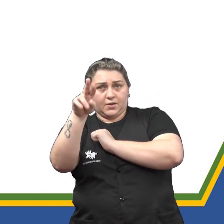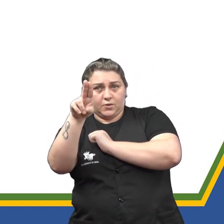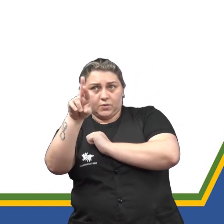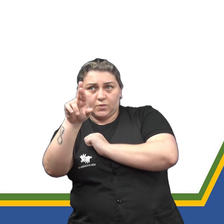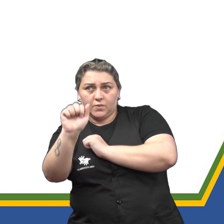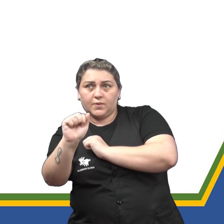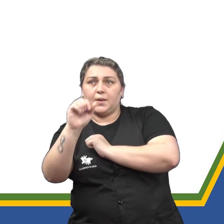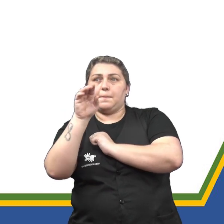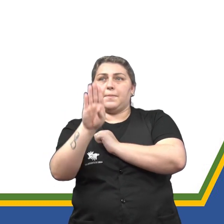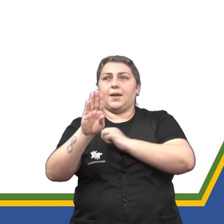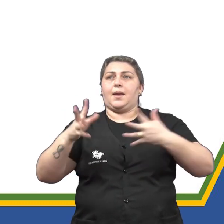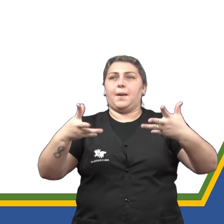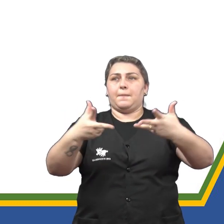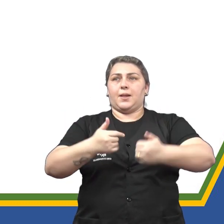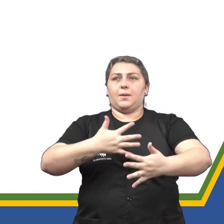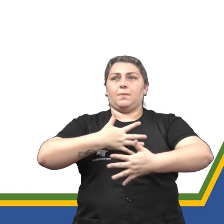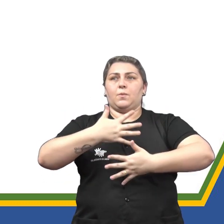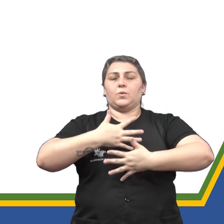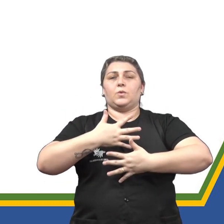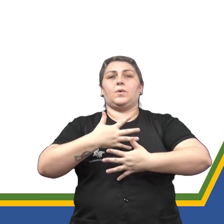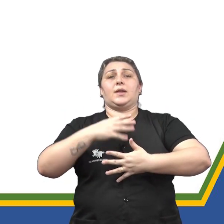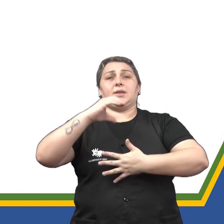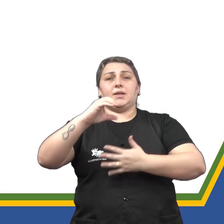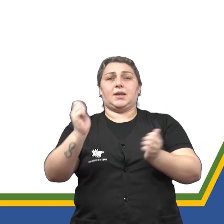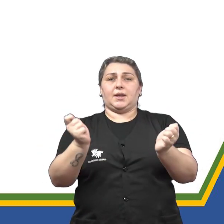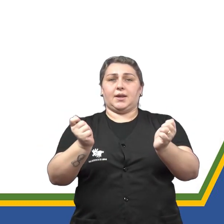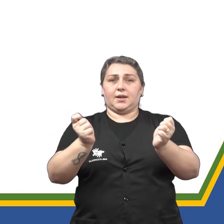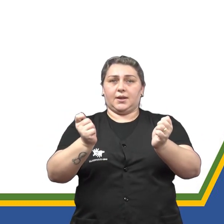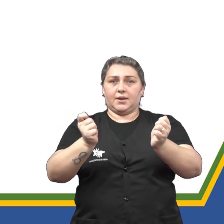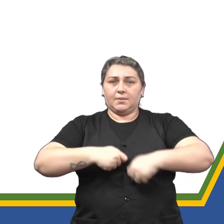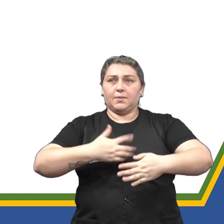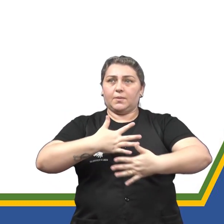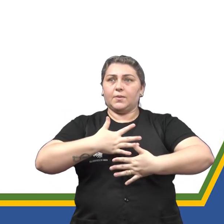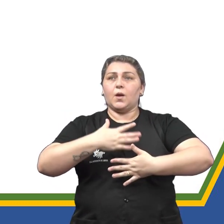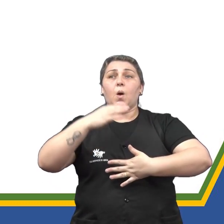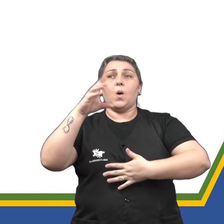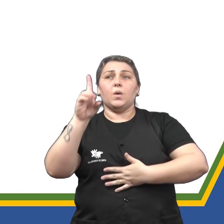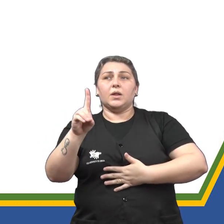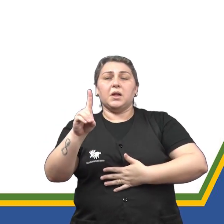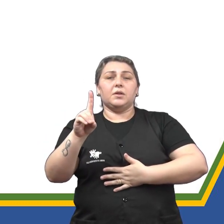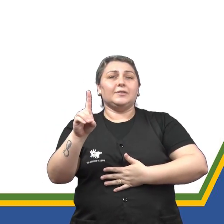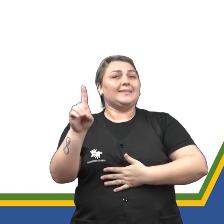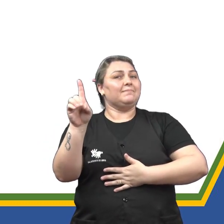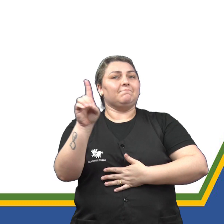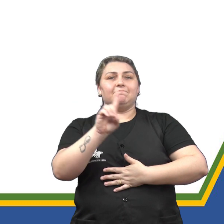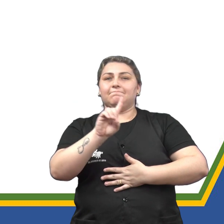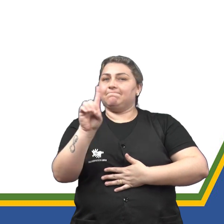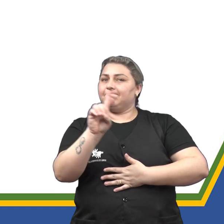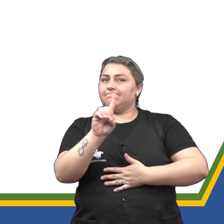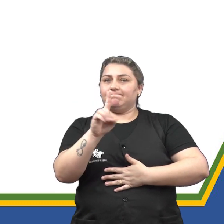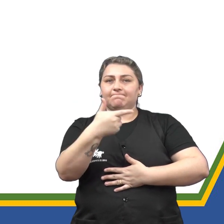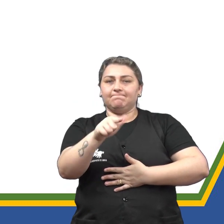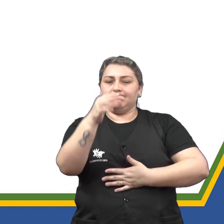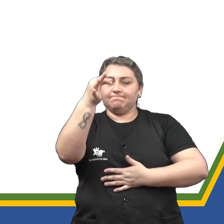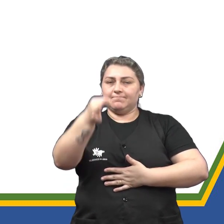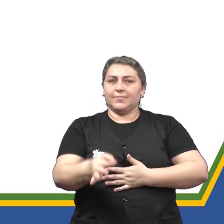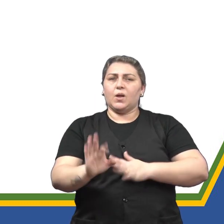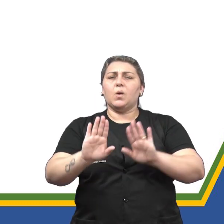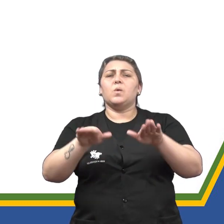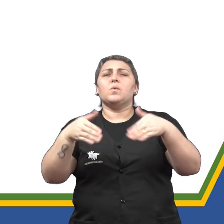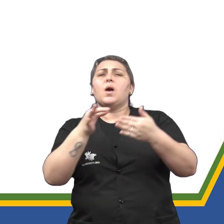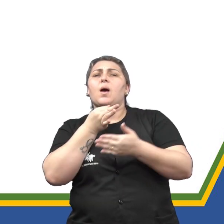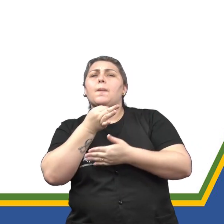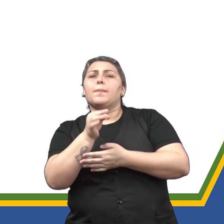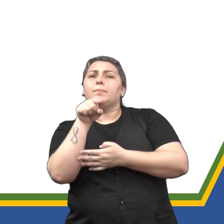capacidade motora ou D, nenhuma das alternativas. E aí, o que vocês acham? O que a resistência,